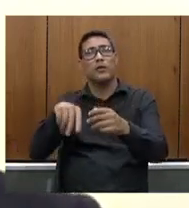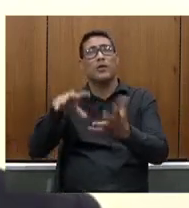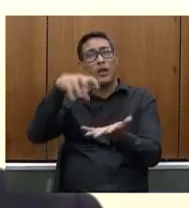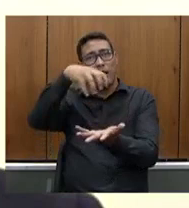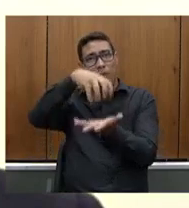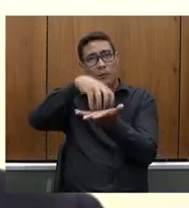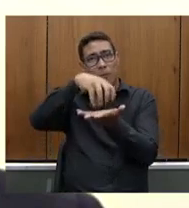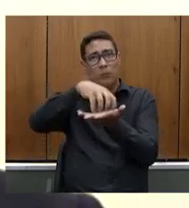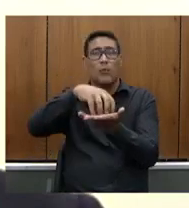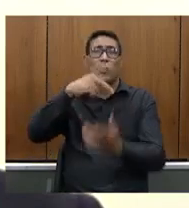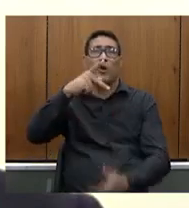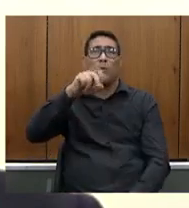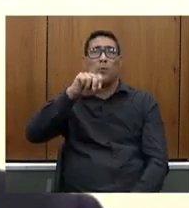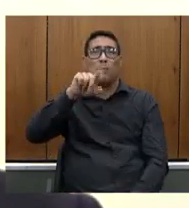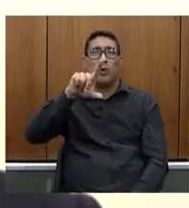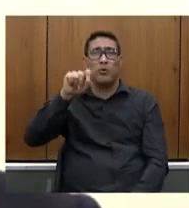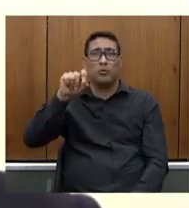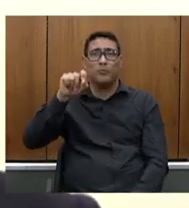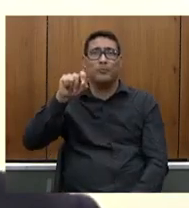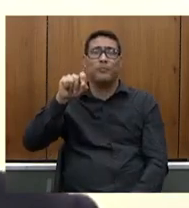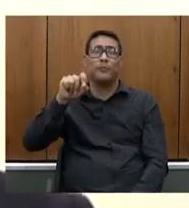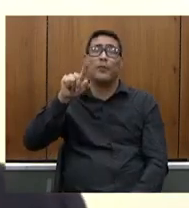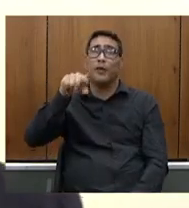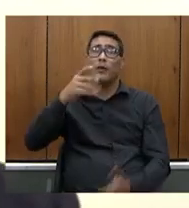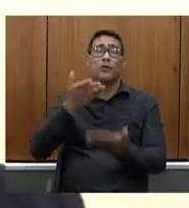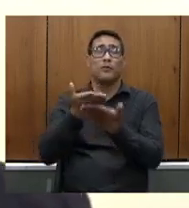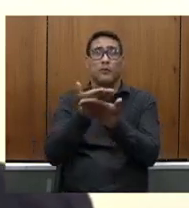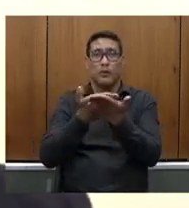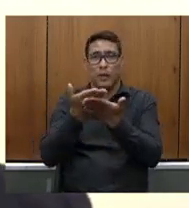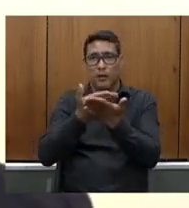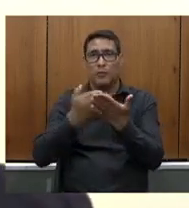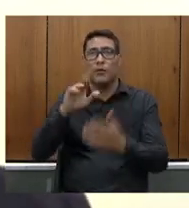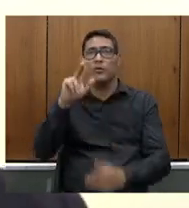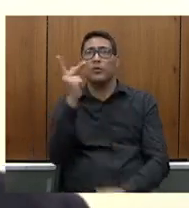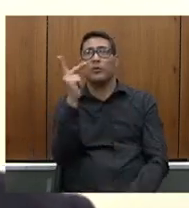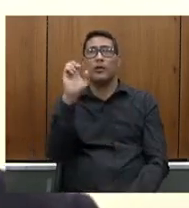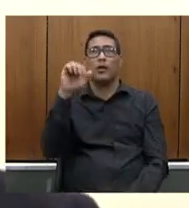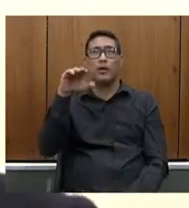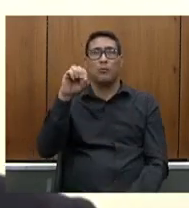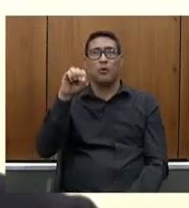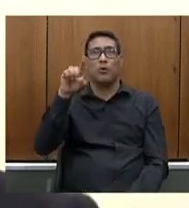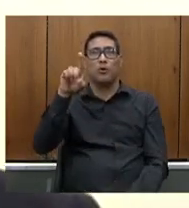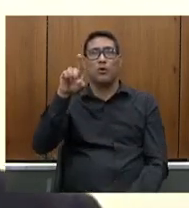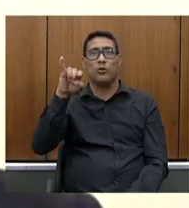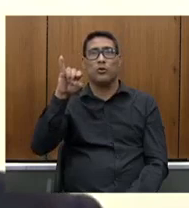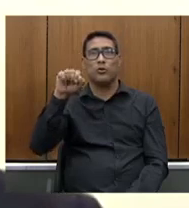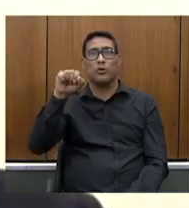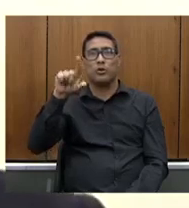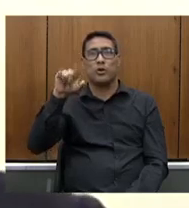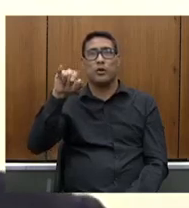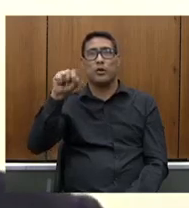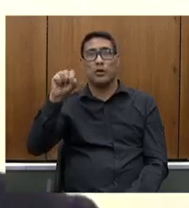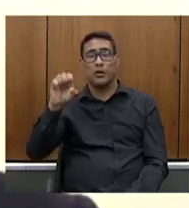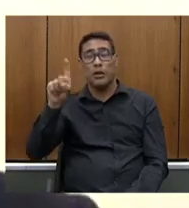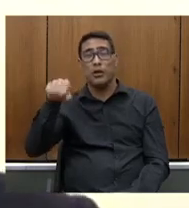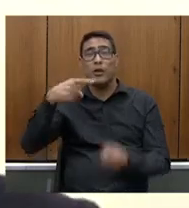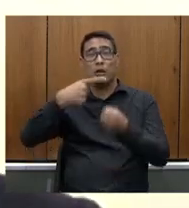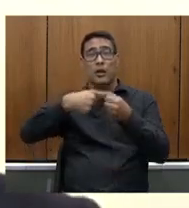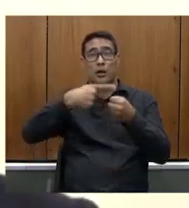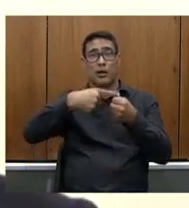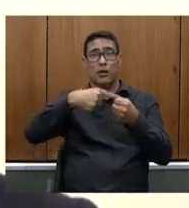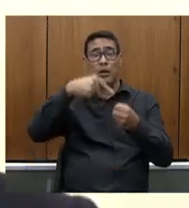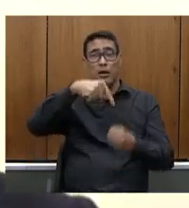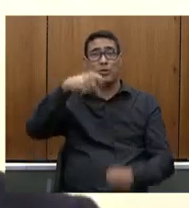para o tratamento da hemodiálise na querida cidade de Nova Serrana onde eu tenho um